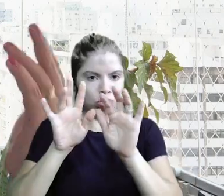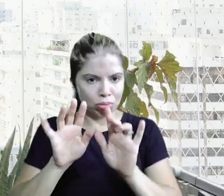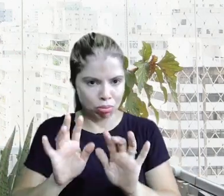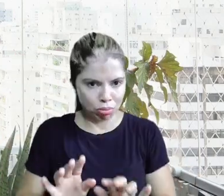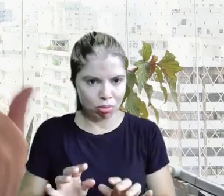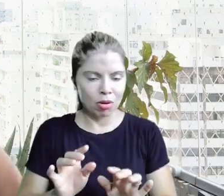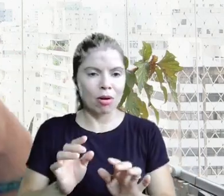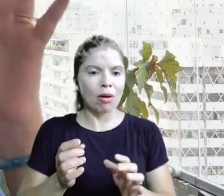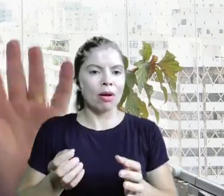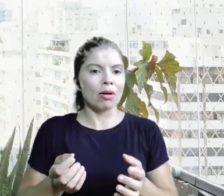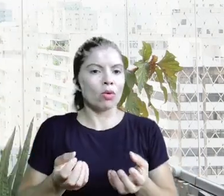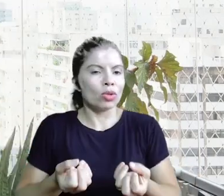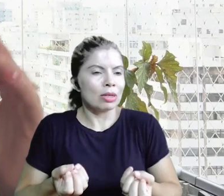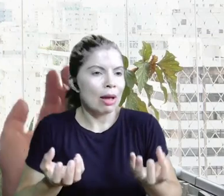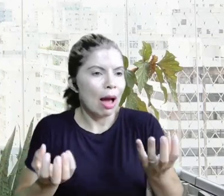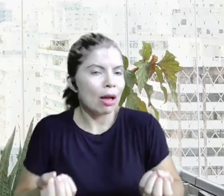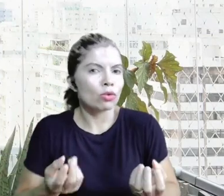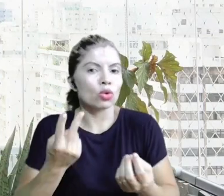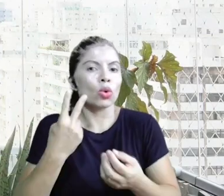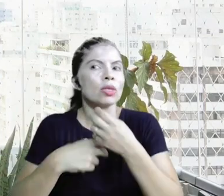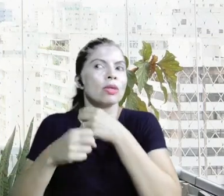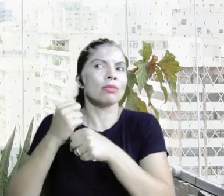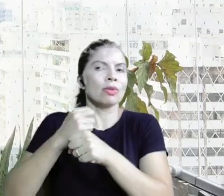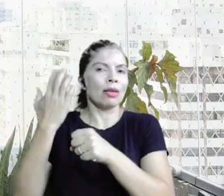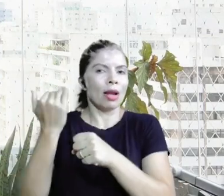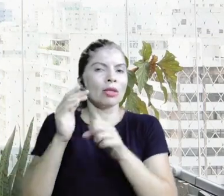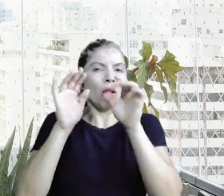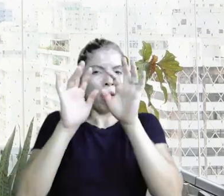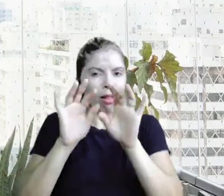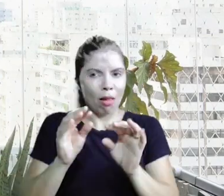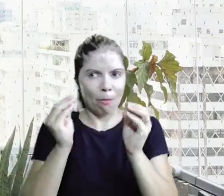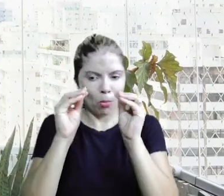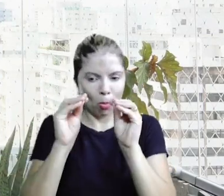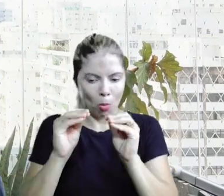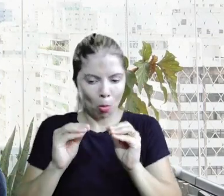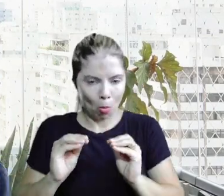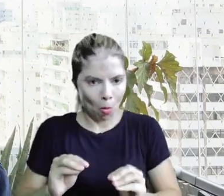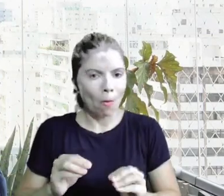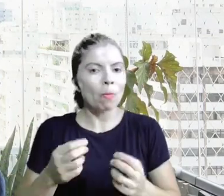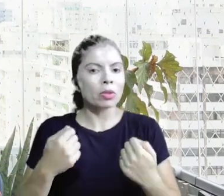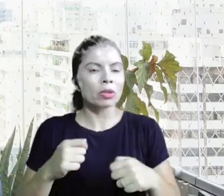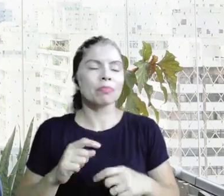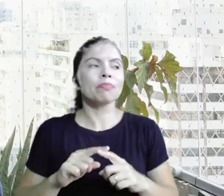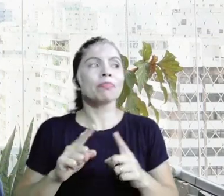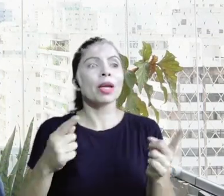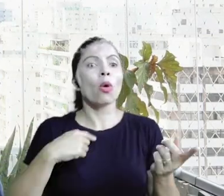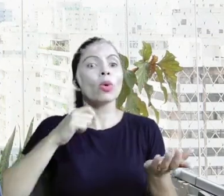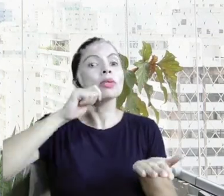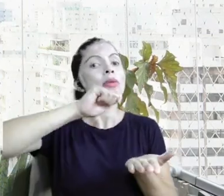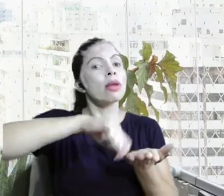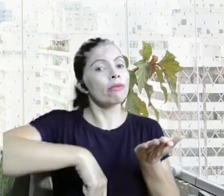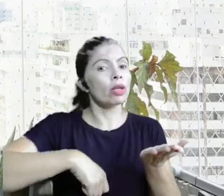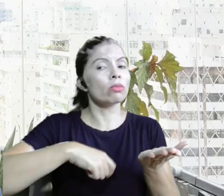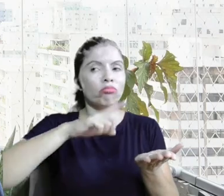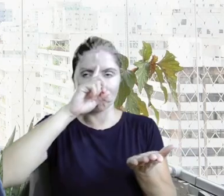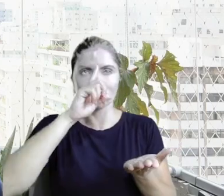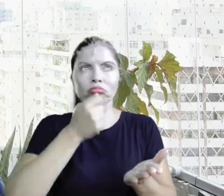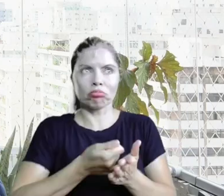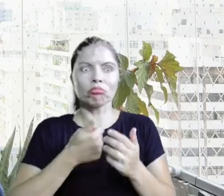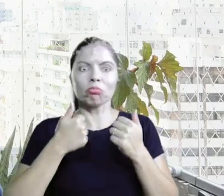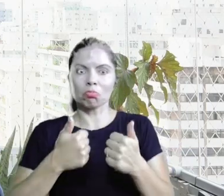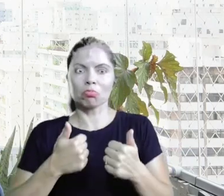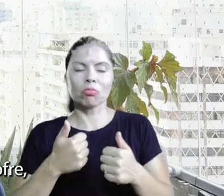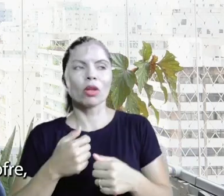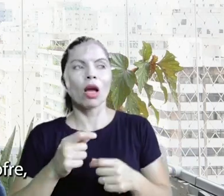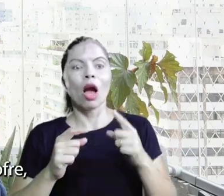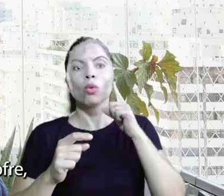eu tinha que passar gastos de dois anos etc mas eu me inscrevi e